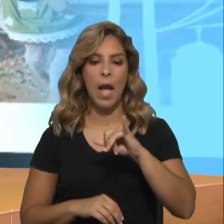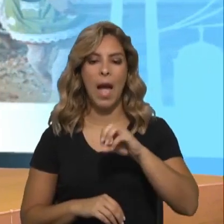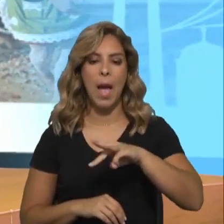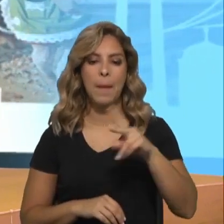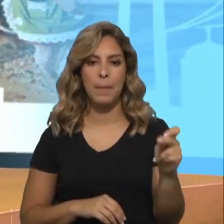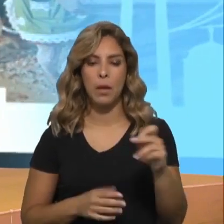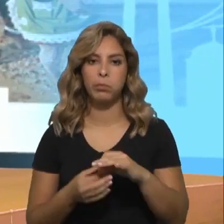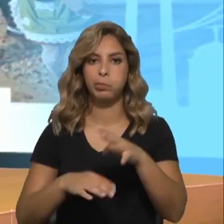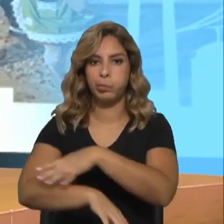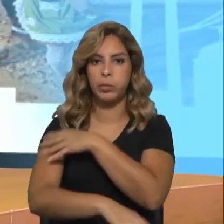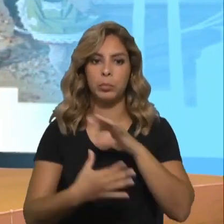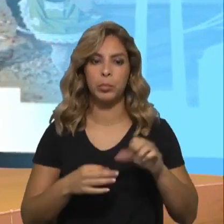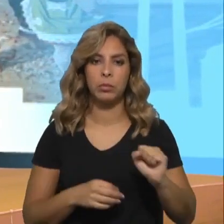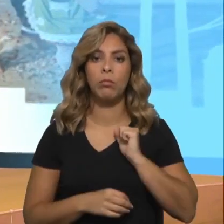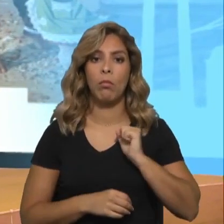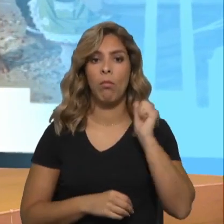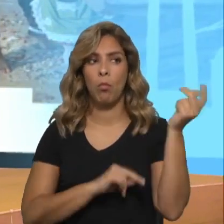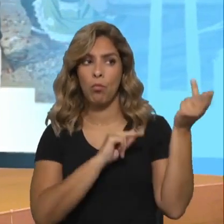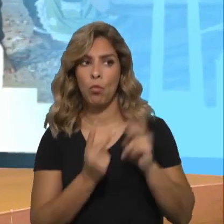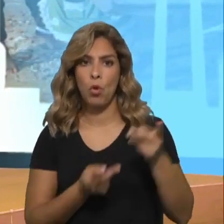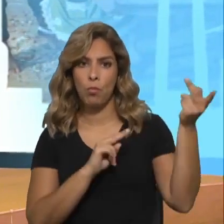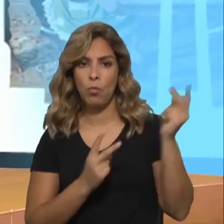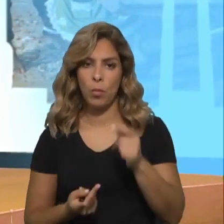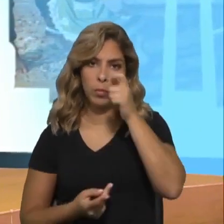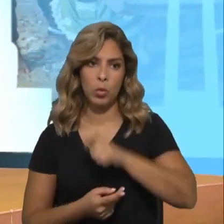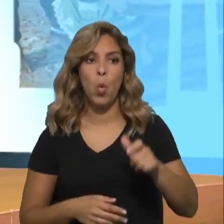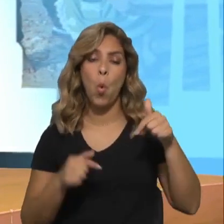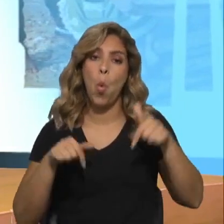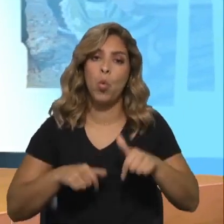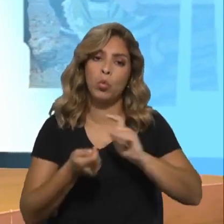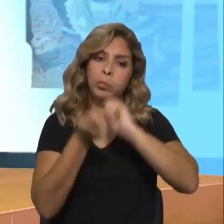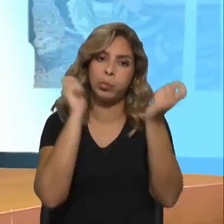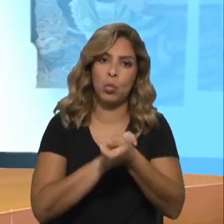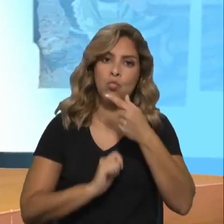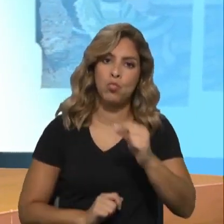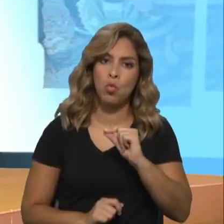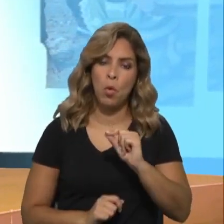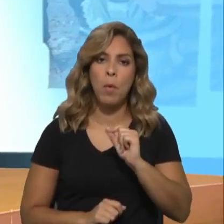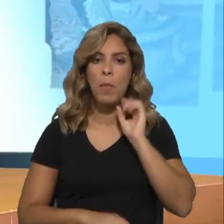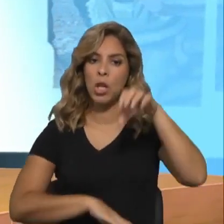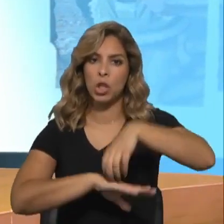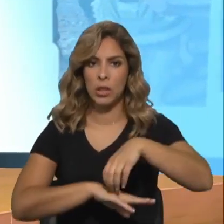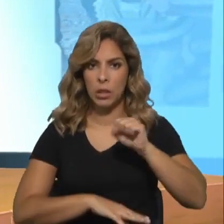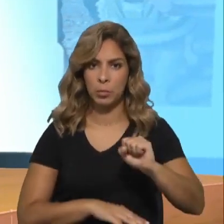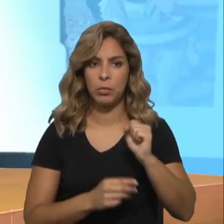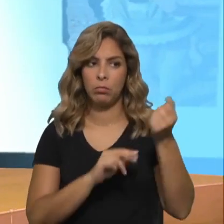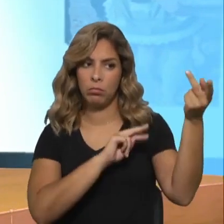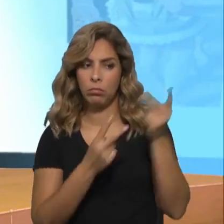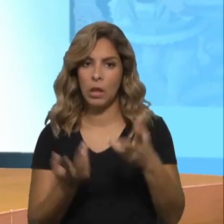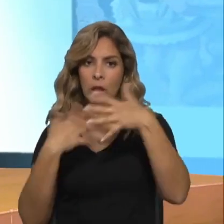Comissariado para as Migrações, hoje a Agência para a Imigração, para o Asilo, Migrações e Integração,